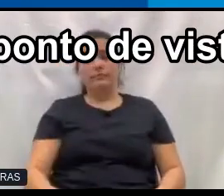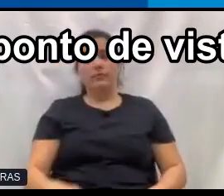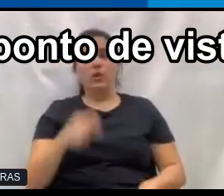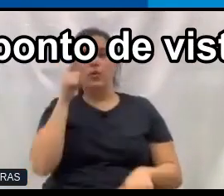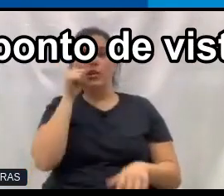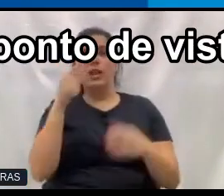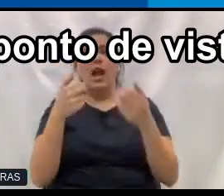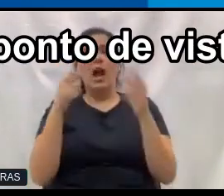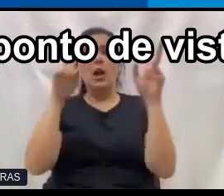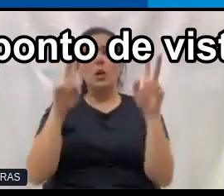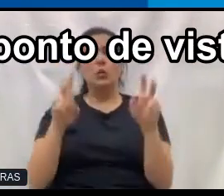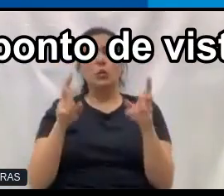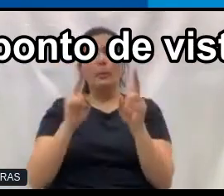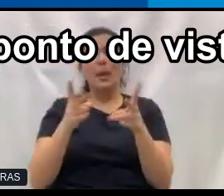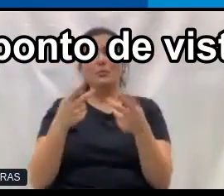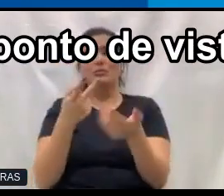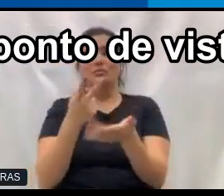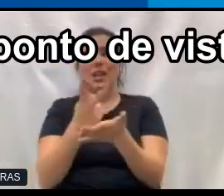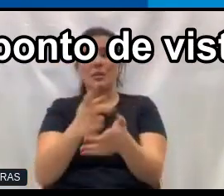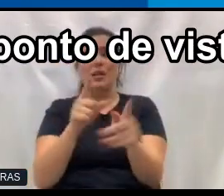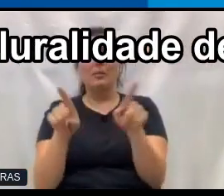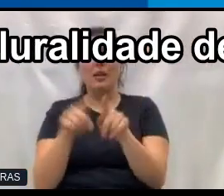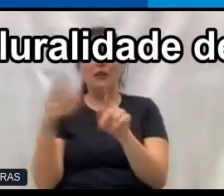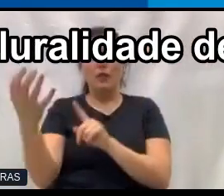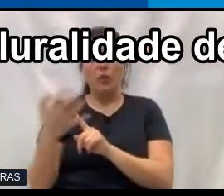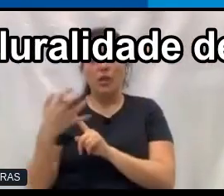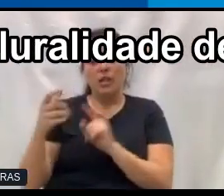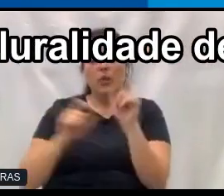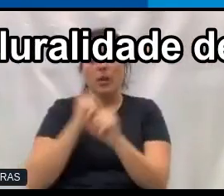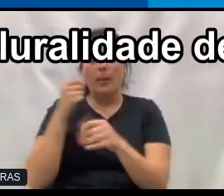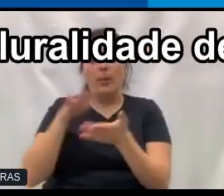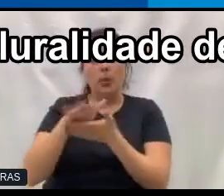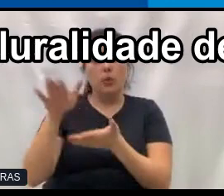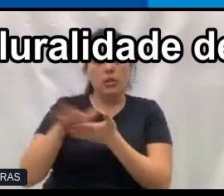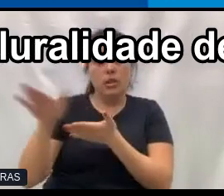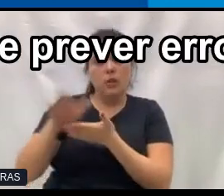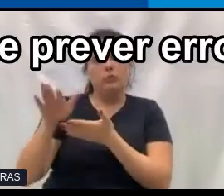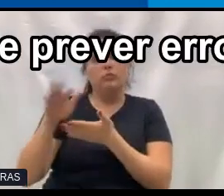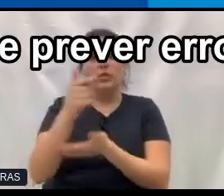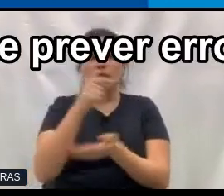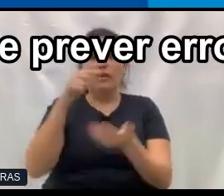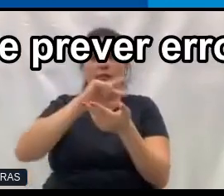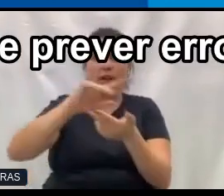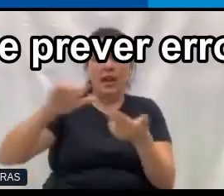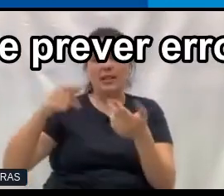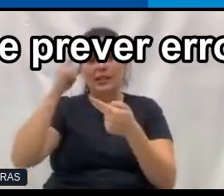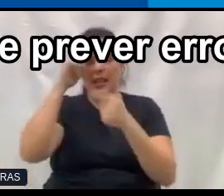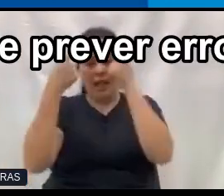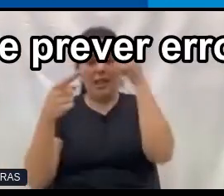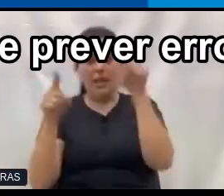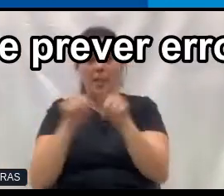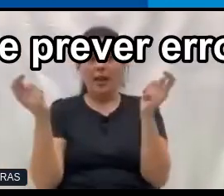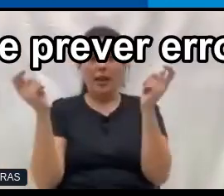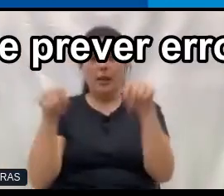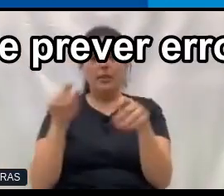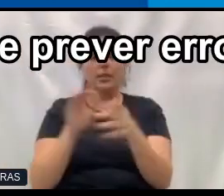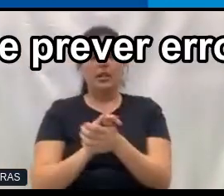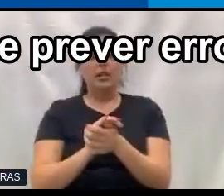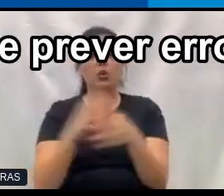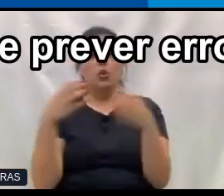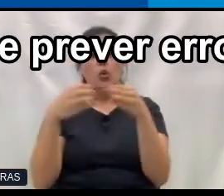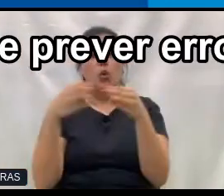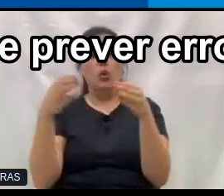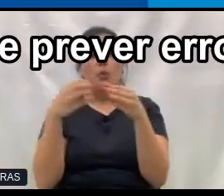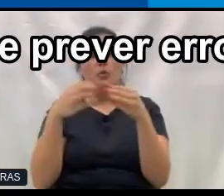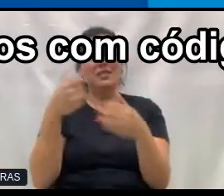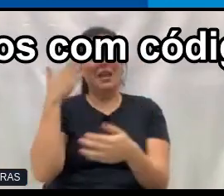traz um impacto do ponto de vista da produção. Quando a gente não tem pluralidade de ideias, a capacidade dessa equipe prever erros,